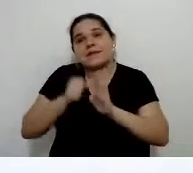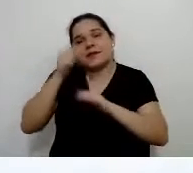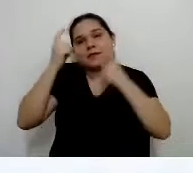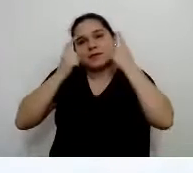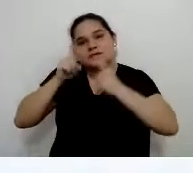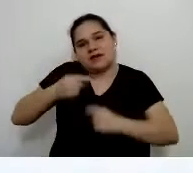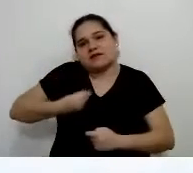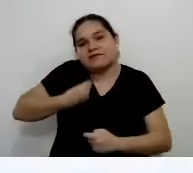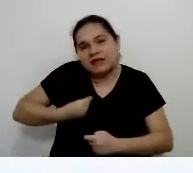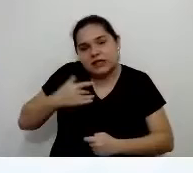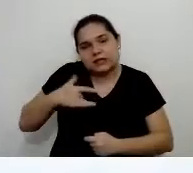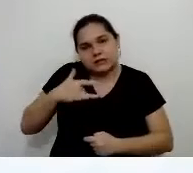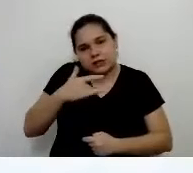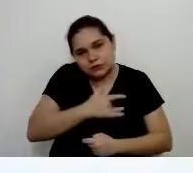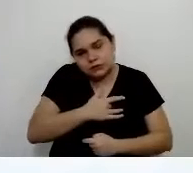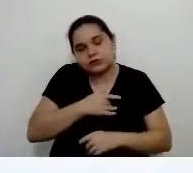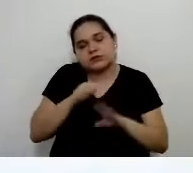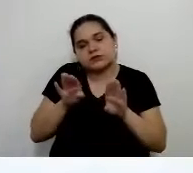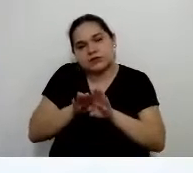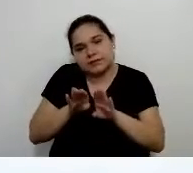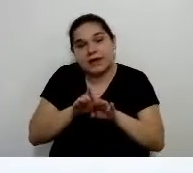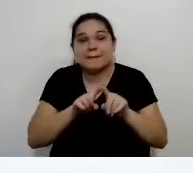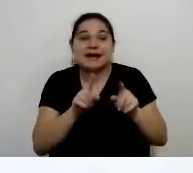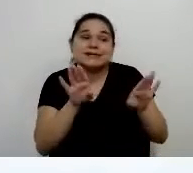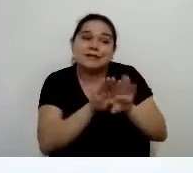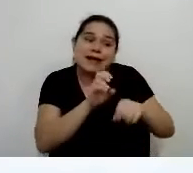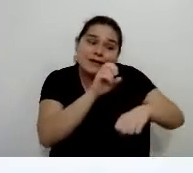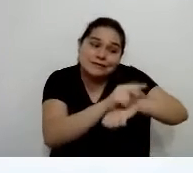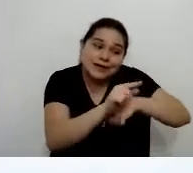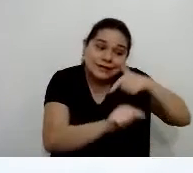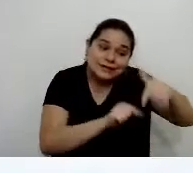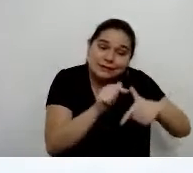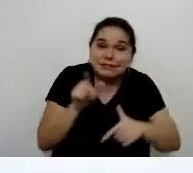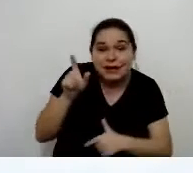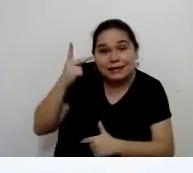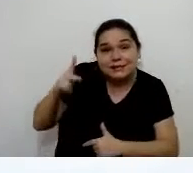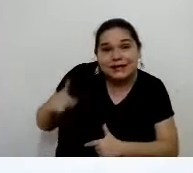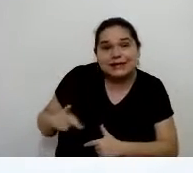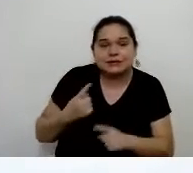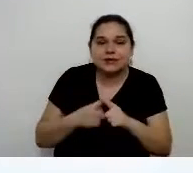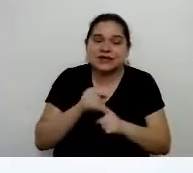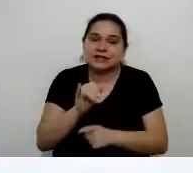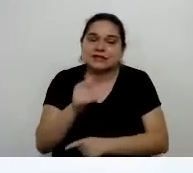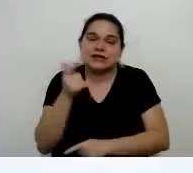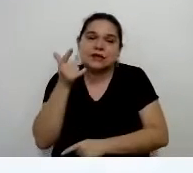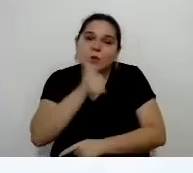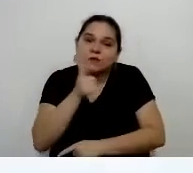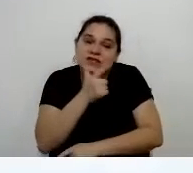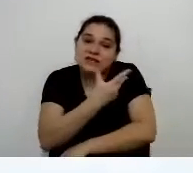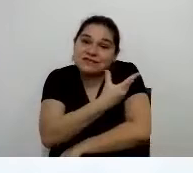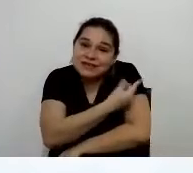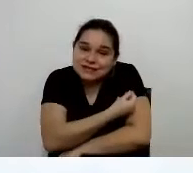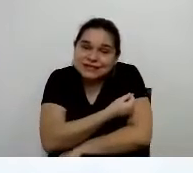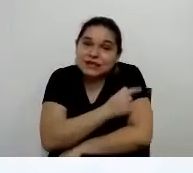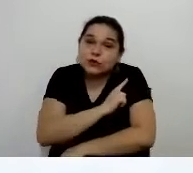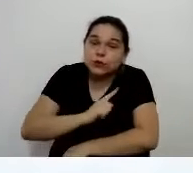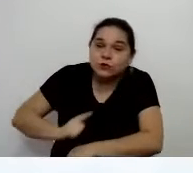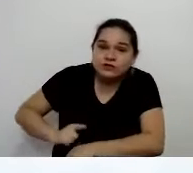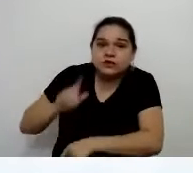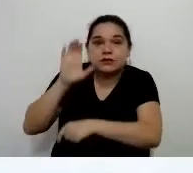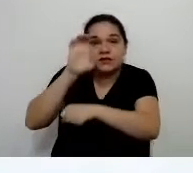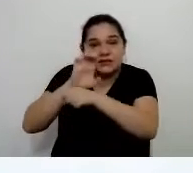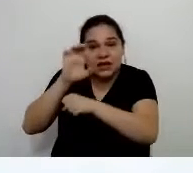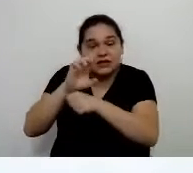saúde, mas principalmente com o emprego desses trabalhadores. Então, se não for possível a vacina, que o governo do Estado tome alguma